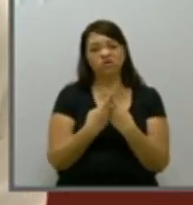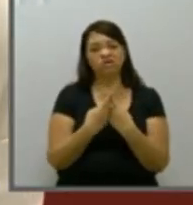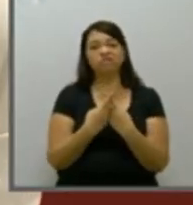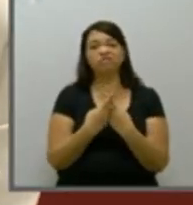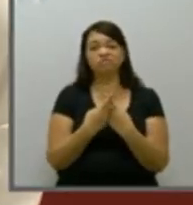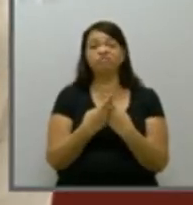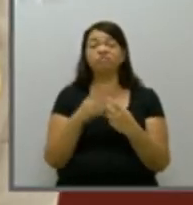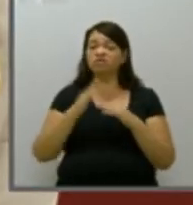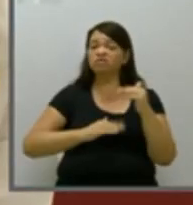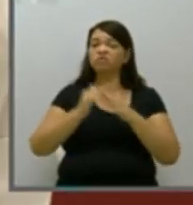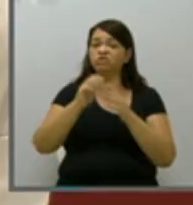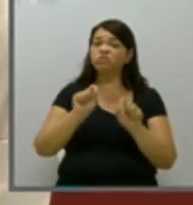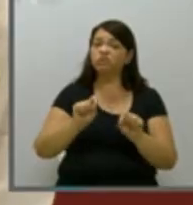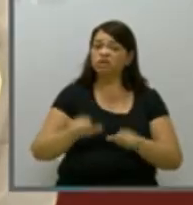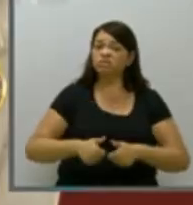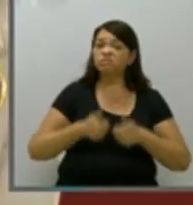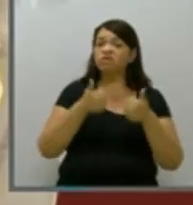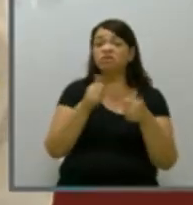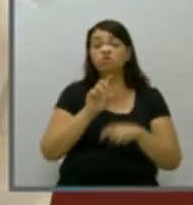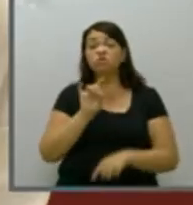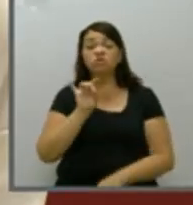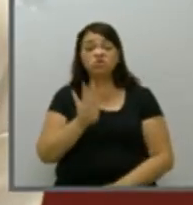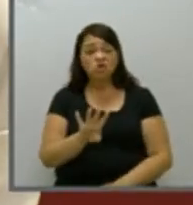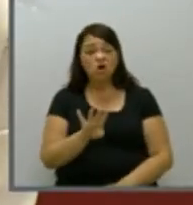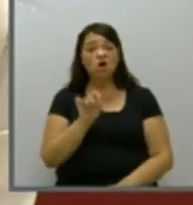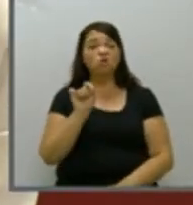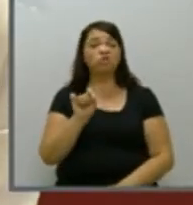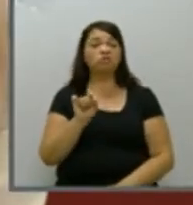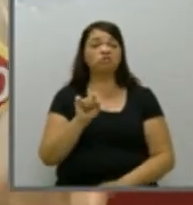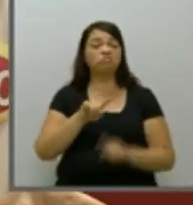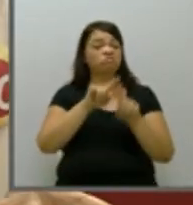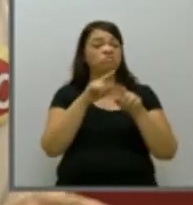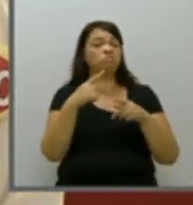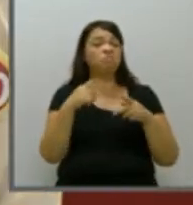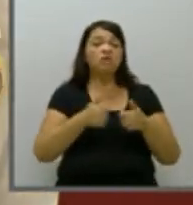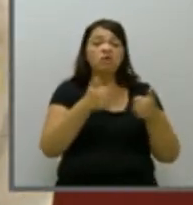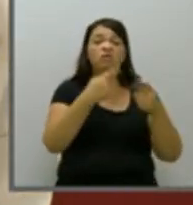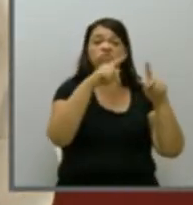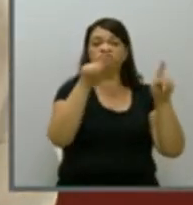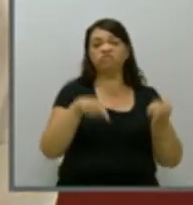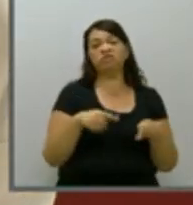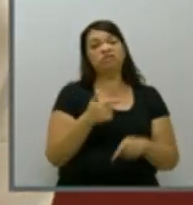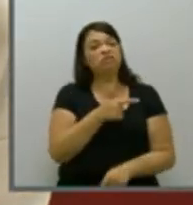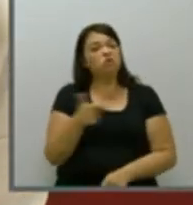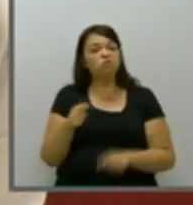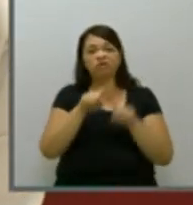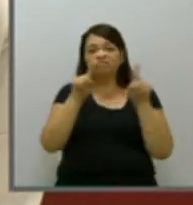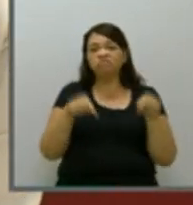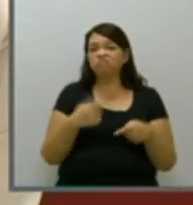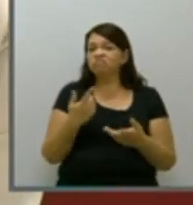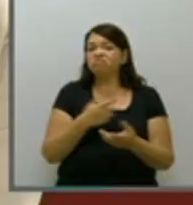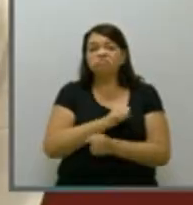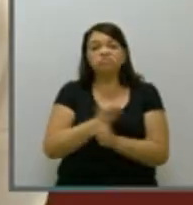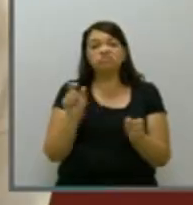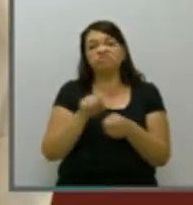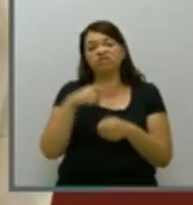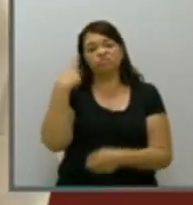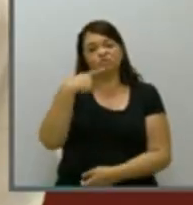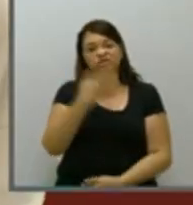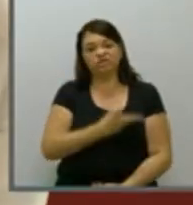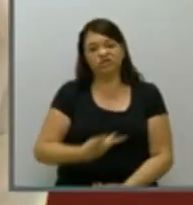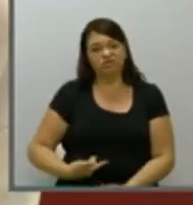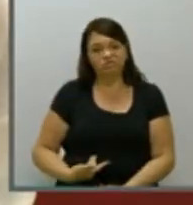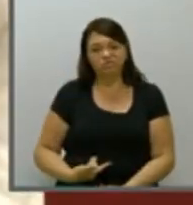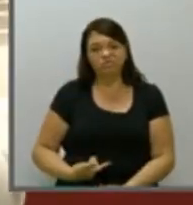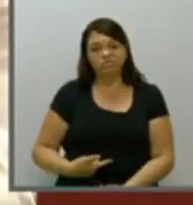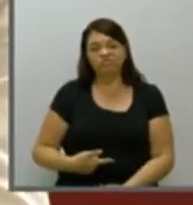aquilo que é melhor não só para o servidor mas especialmente para a nossa cidade agora sem o servidor não se faz políticas públicas condizentes